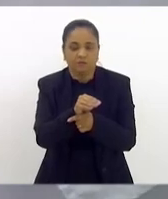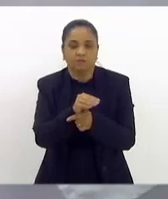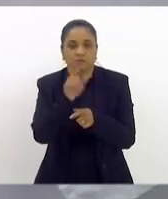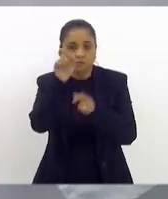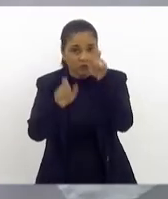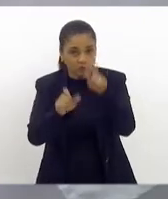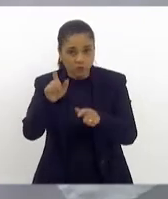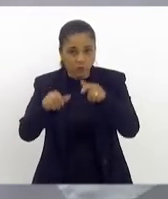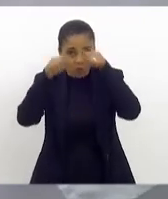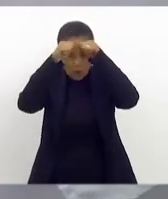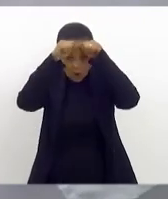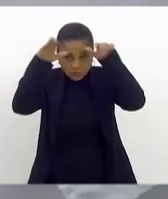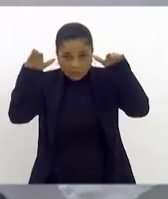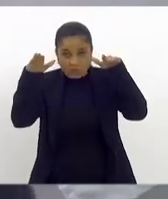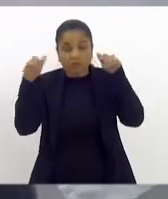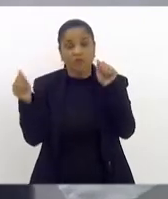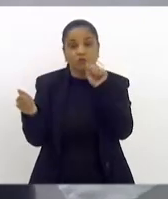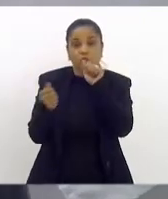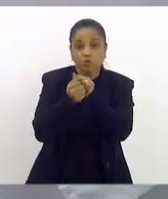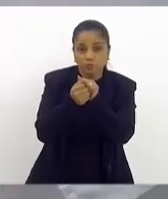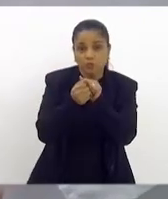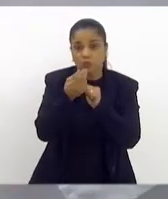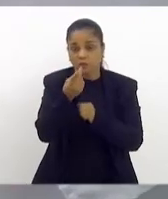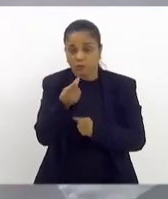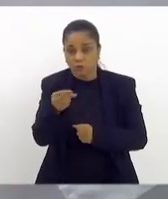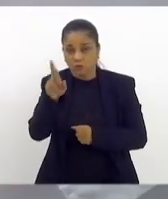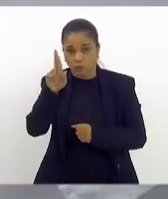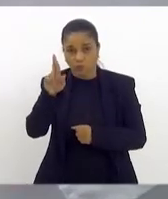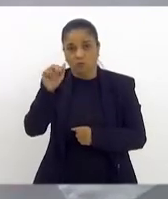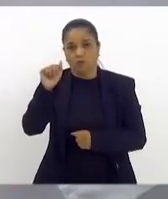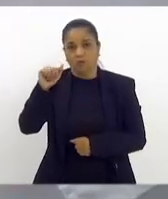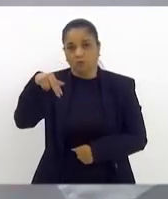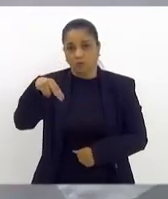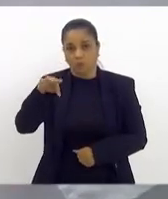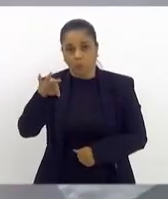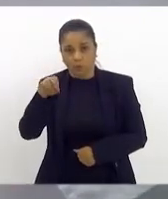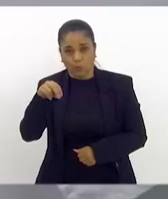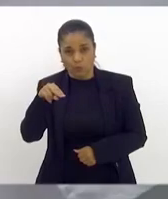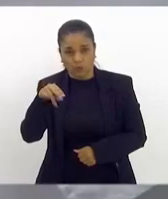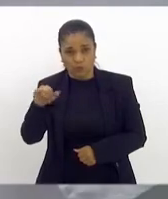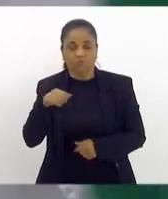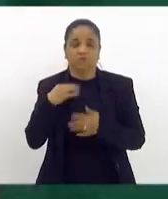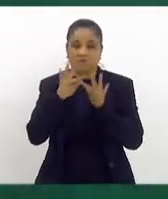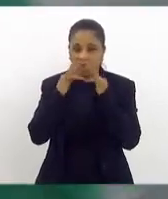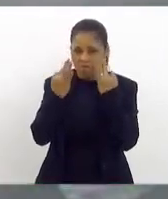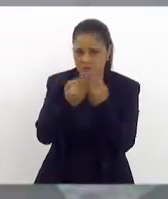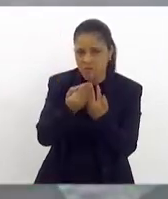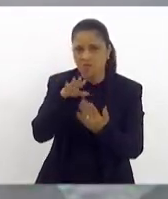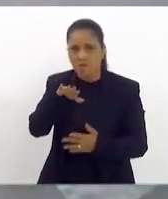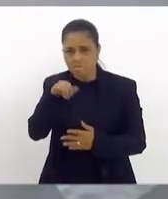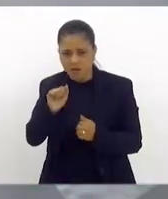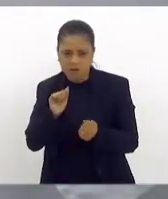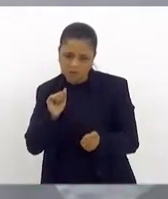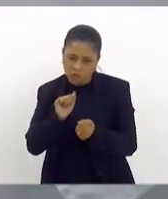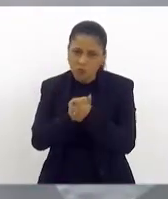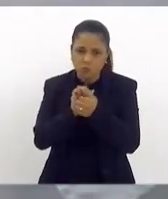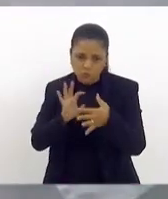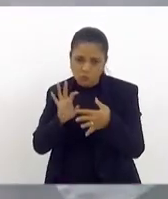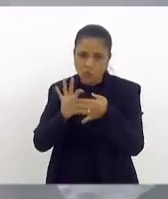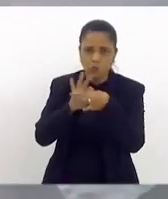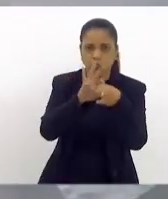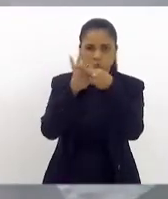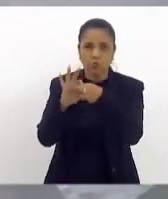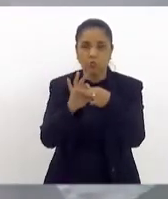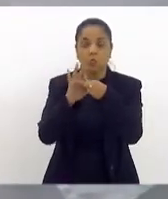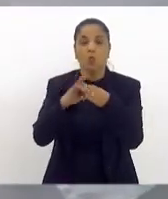através da doutora Antônia e outras pessoas, outras famílias, outras mães, hoje todos os planos de saúde